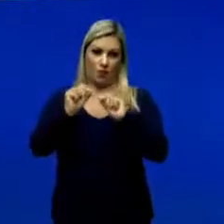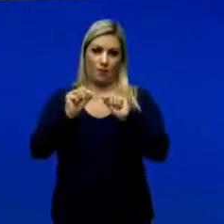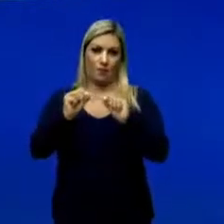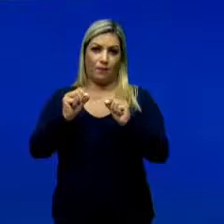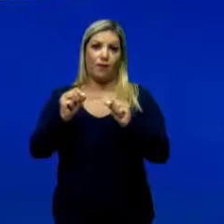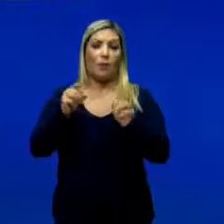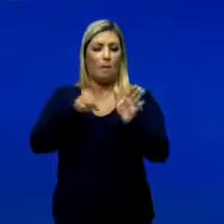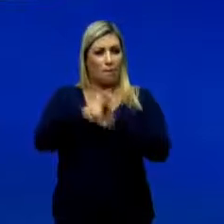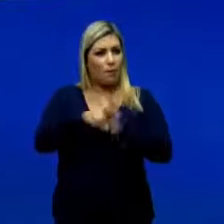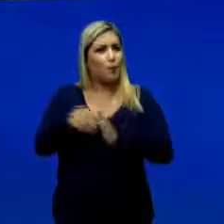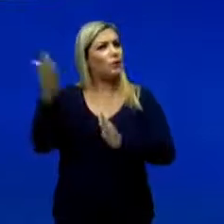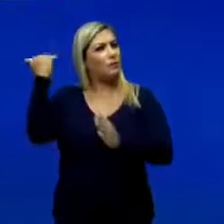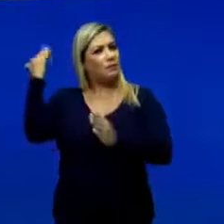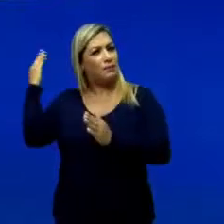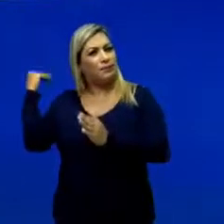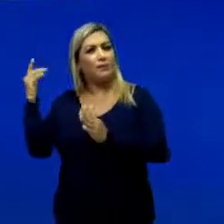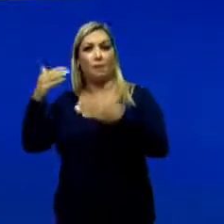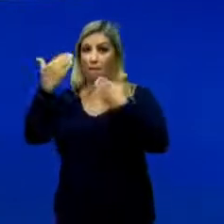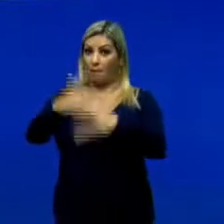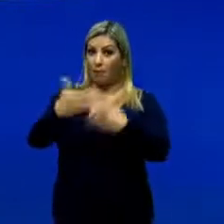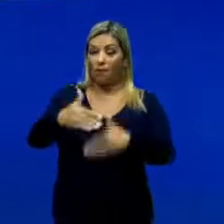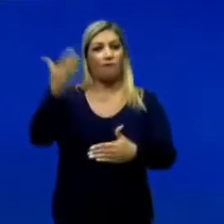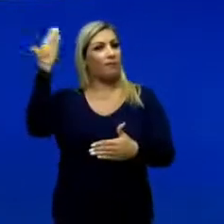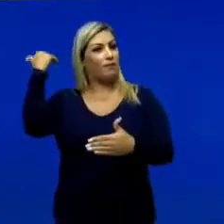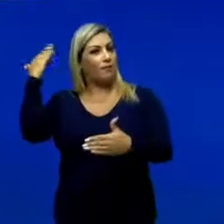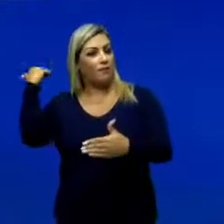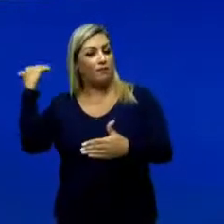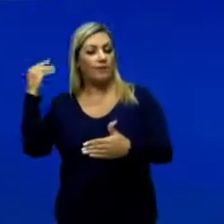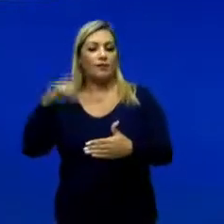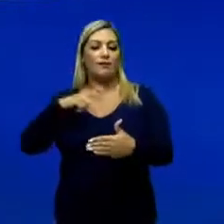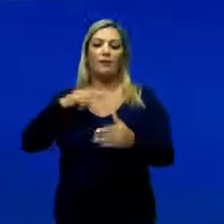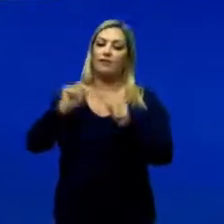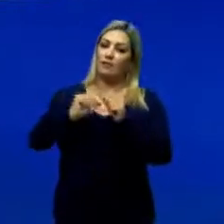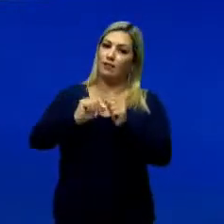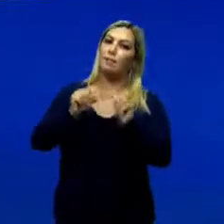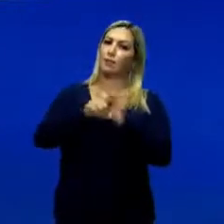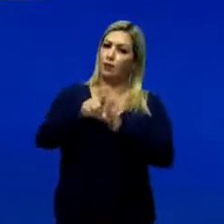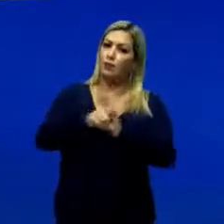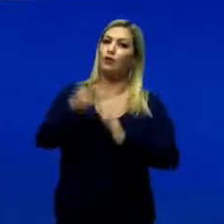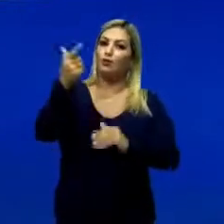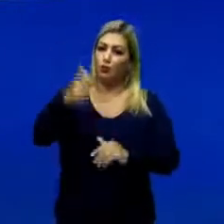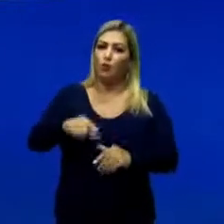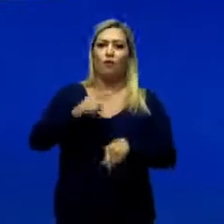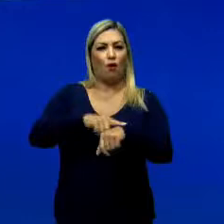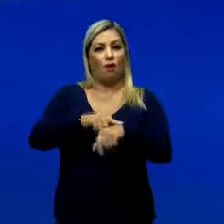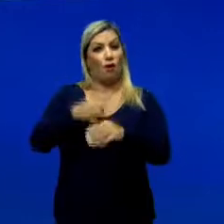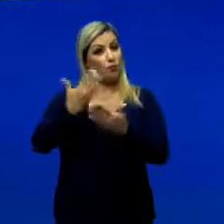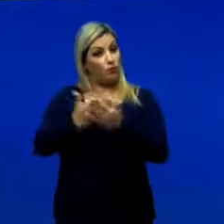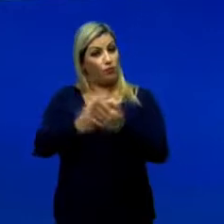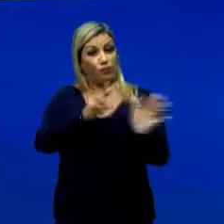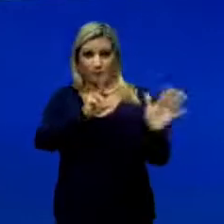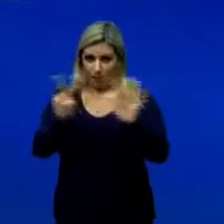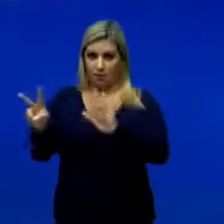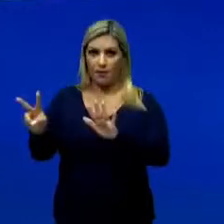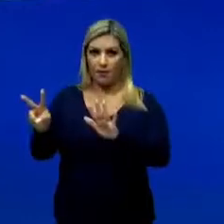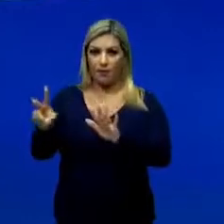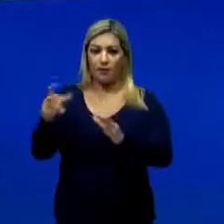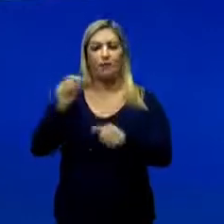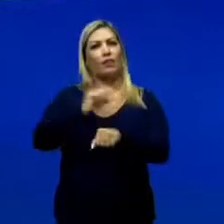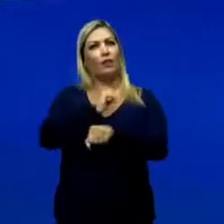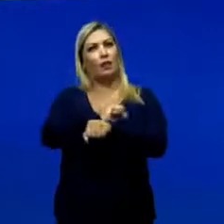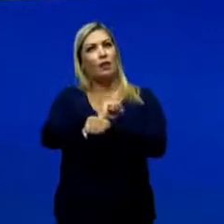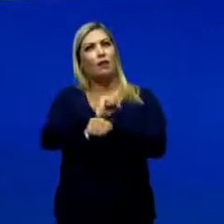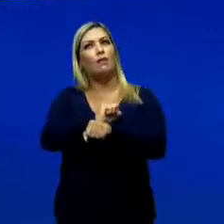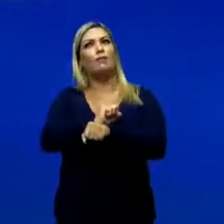Pega as questões anteriores, pega as provas anteriores e vai refazendo. Durante o seu horário de estudo nessa semana, dá um